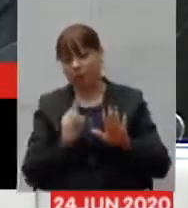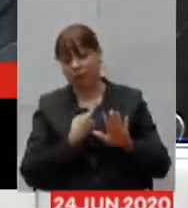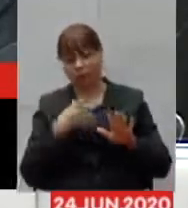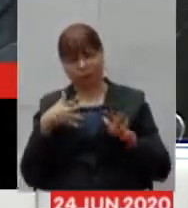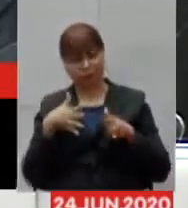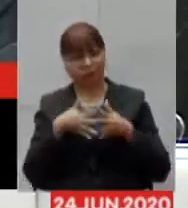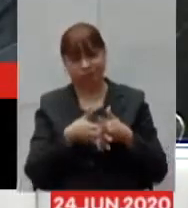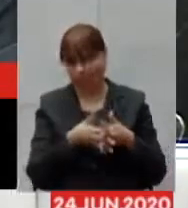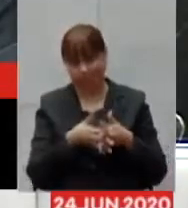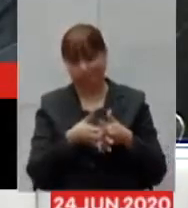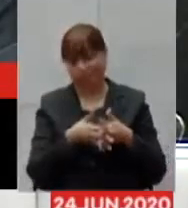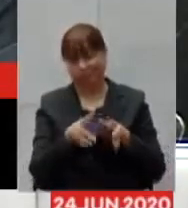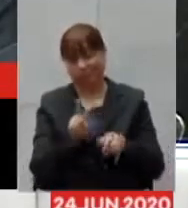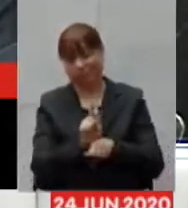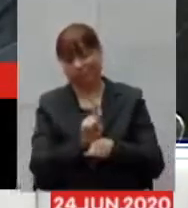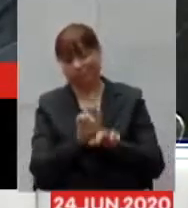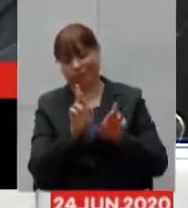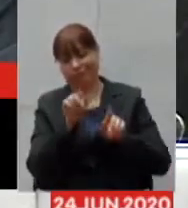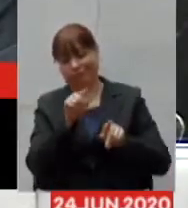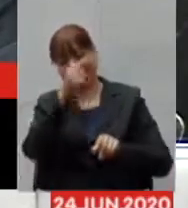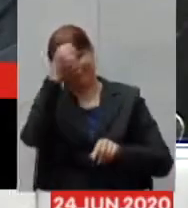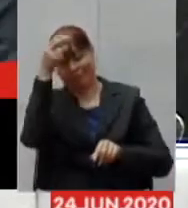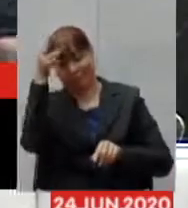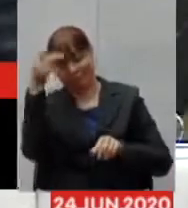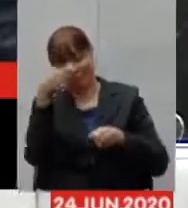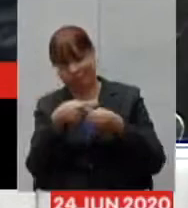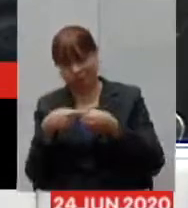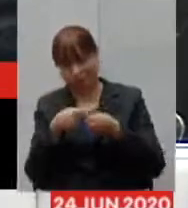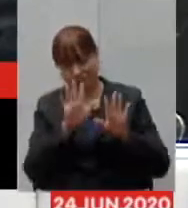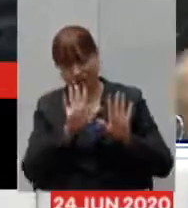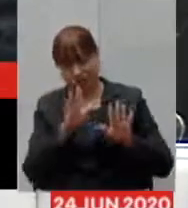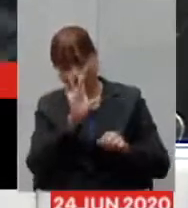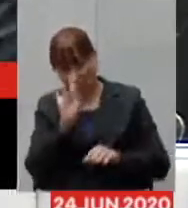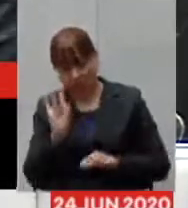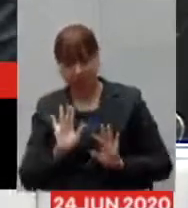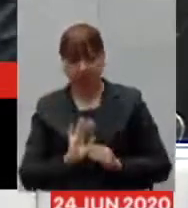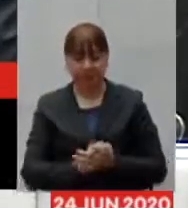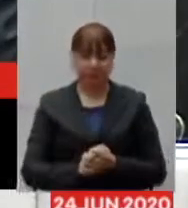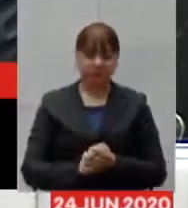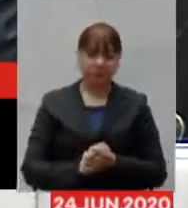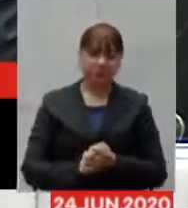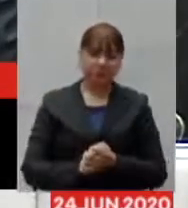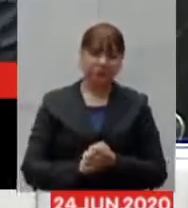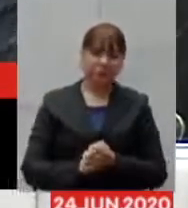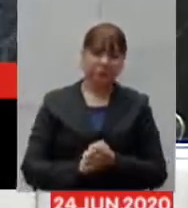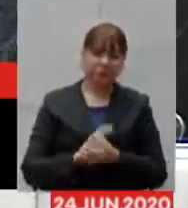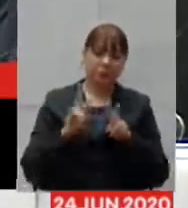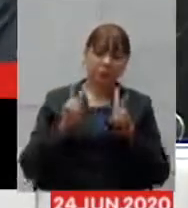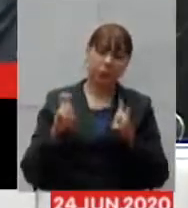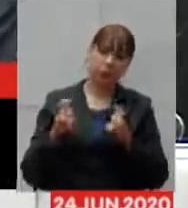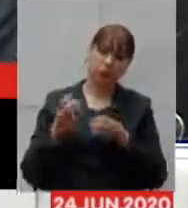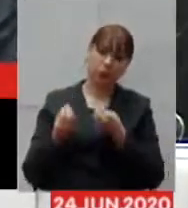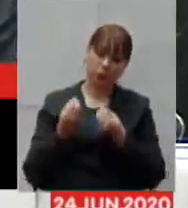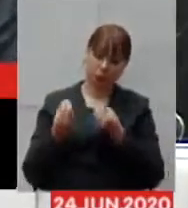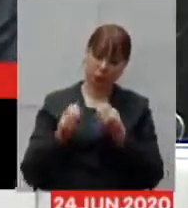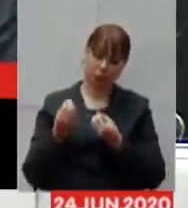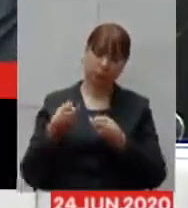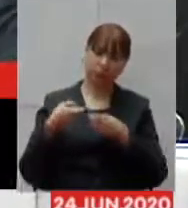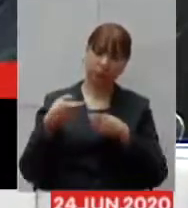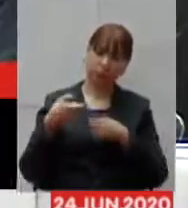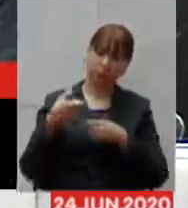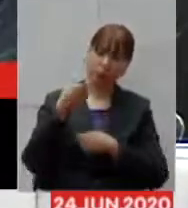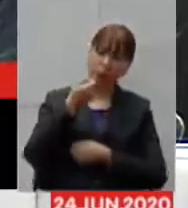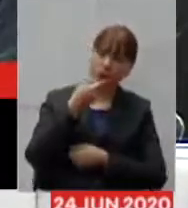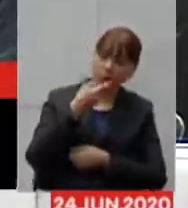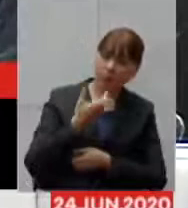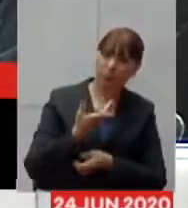num gestor municipal em relação aos critérios da distribuição dos medicamentos isso e qual